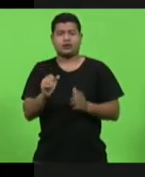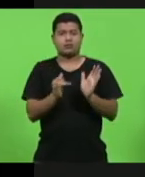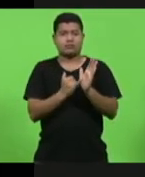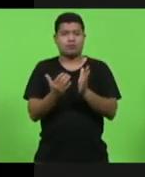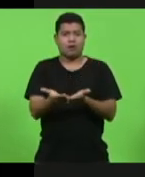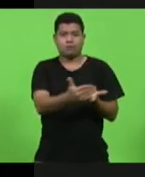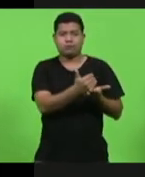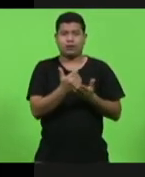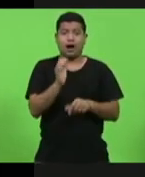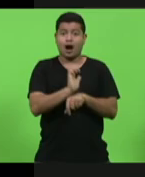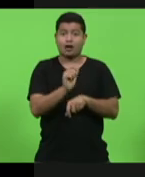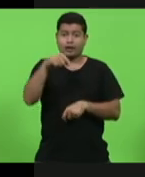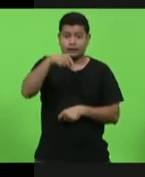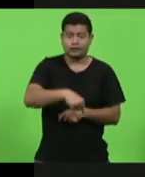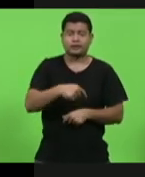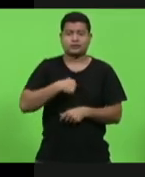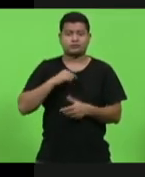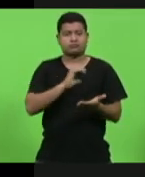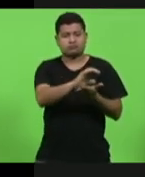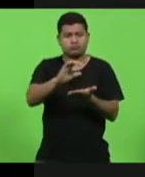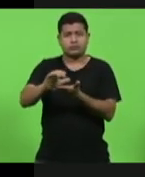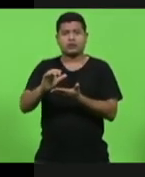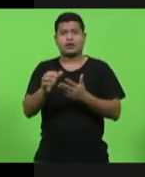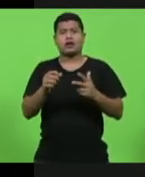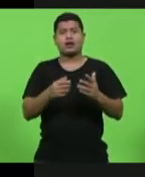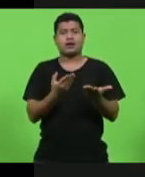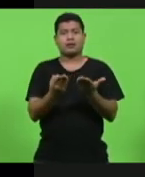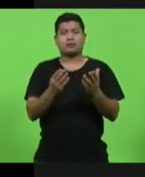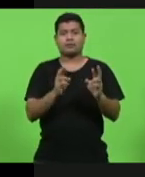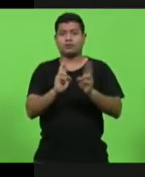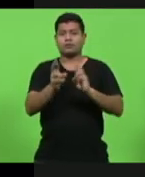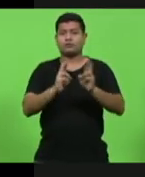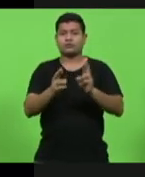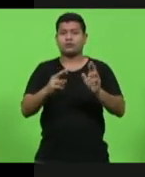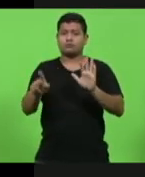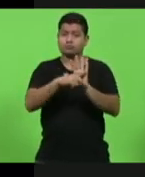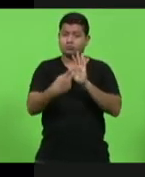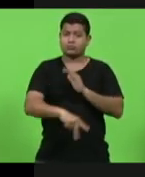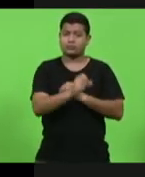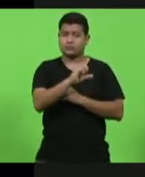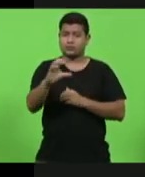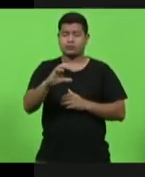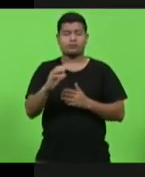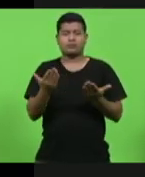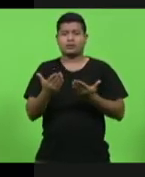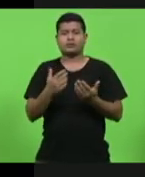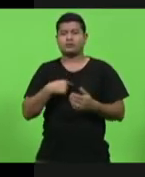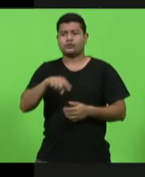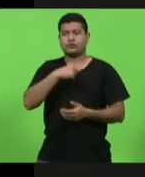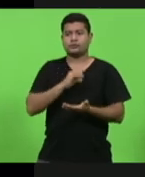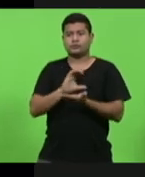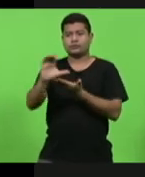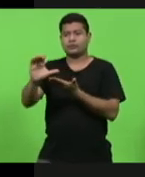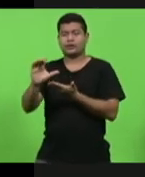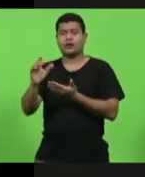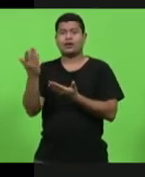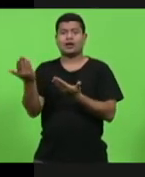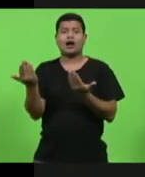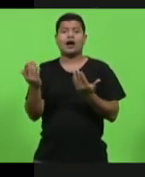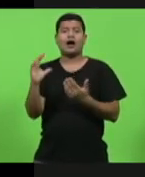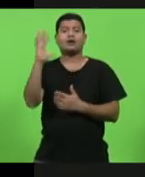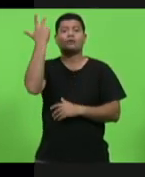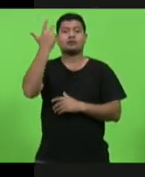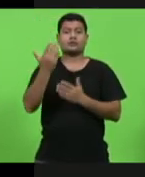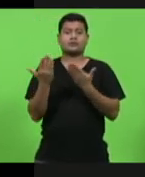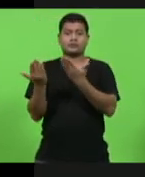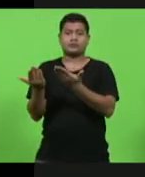Nós contribuímos com os 200 milhões em contrapartida, cortaram 80, 90% dos recursos